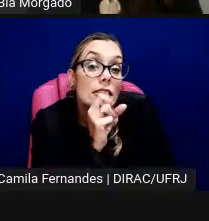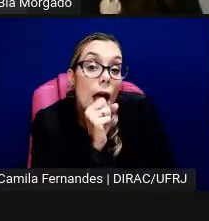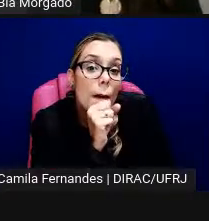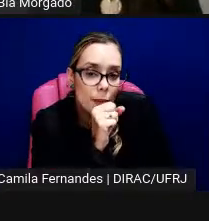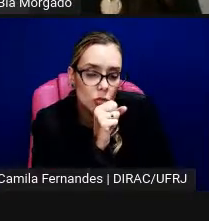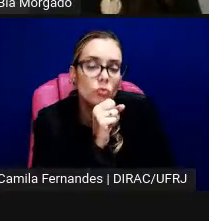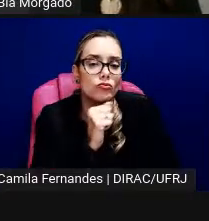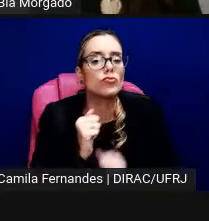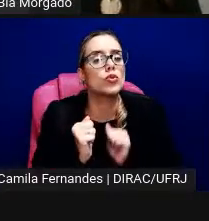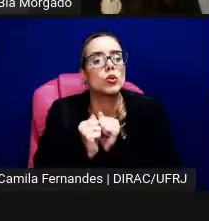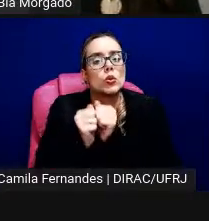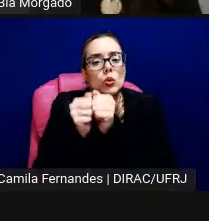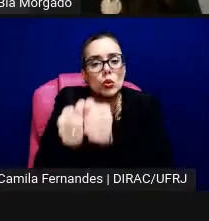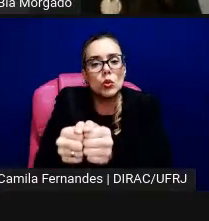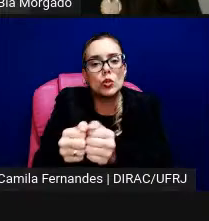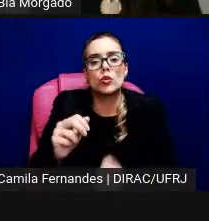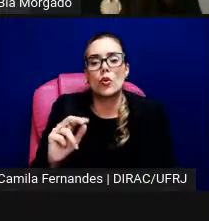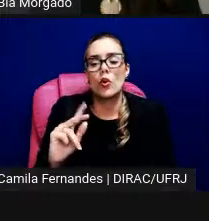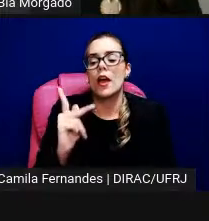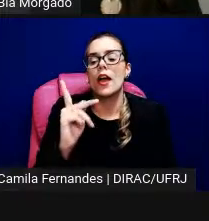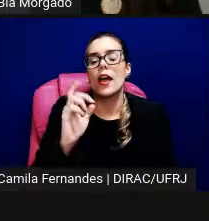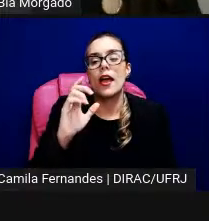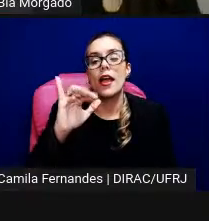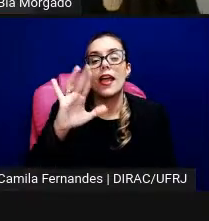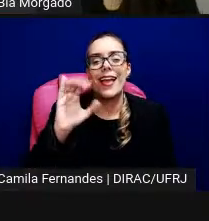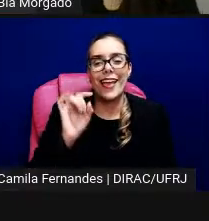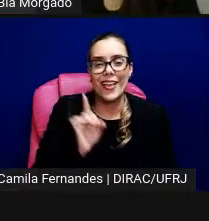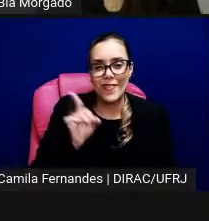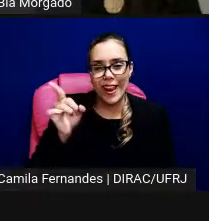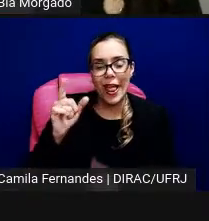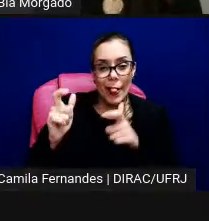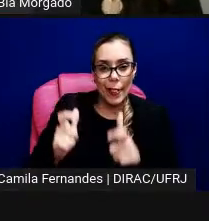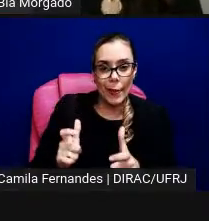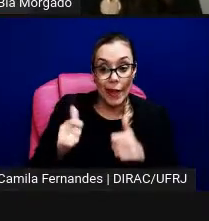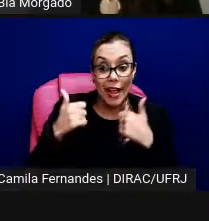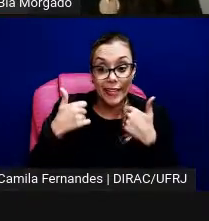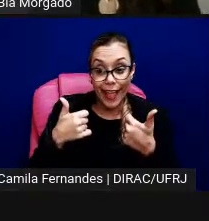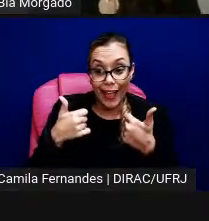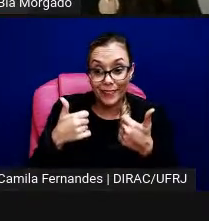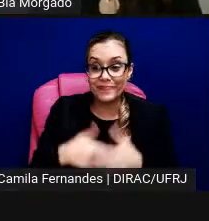Etsica então quem quiser fazer perguntas depois ao vivo a gente pode continuar lá